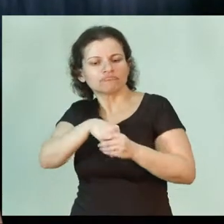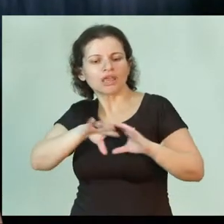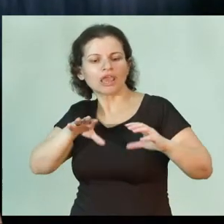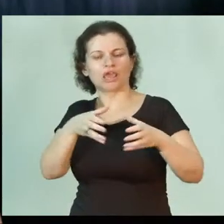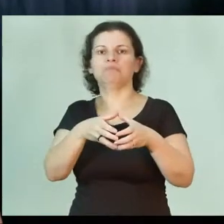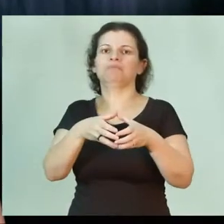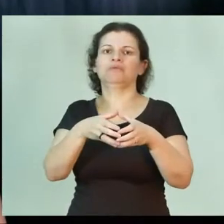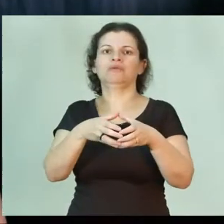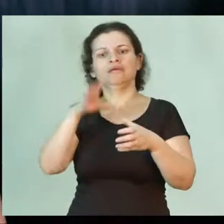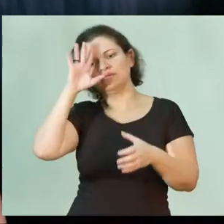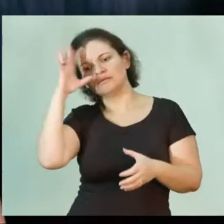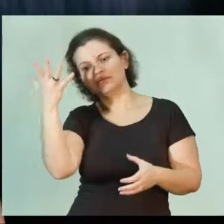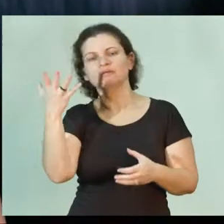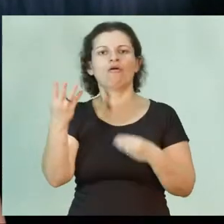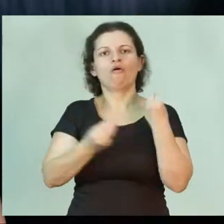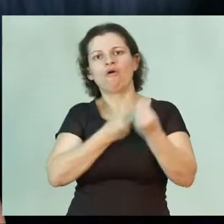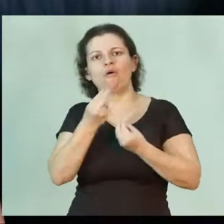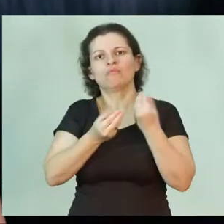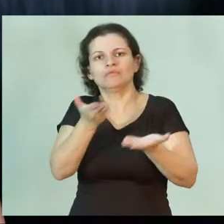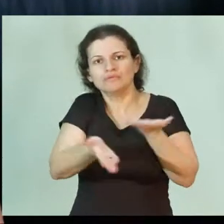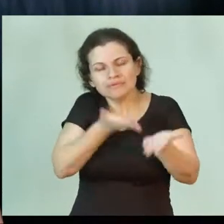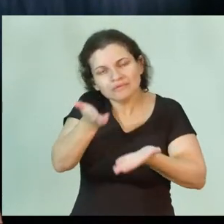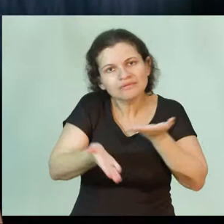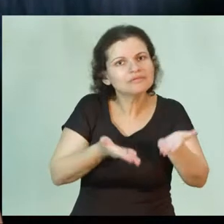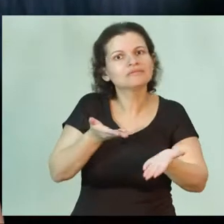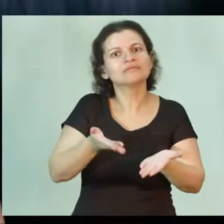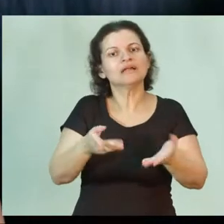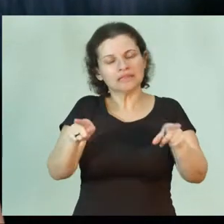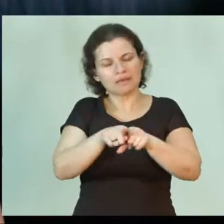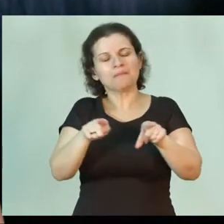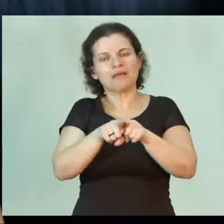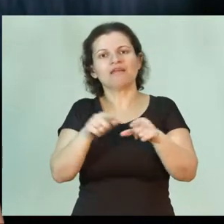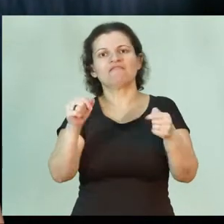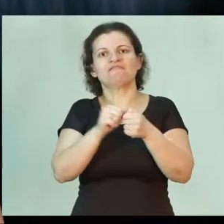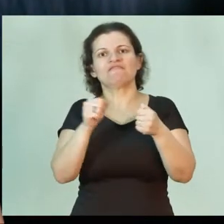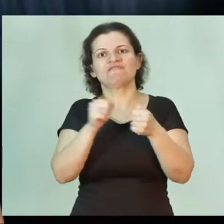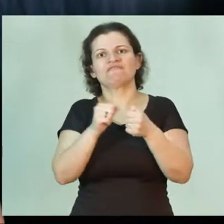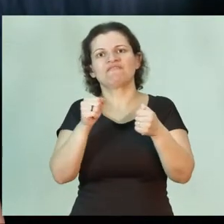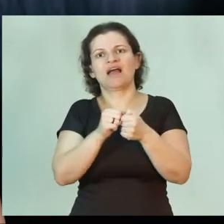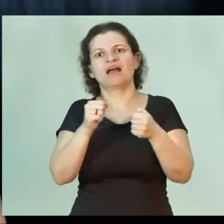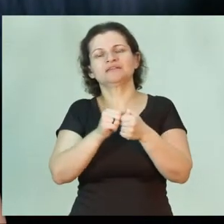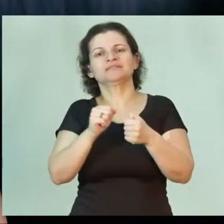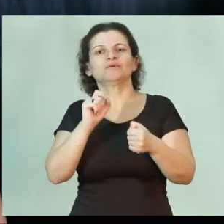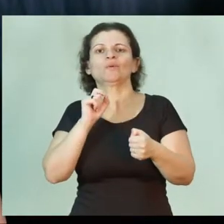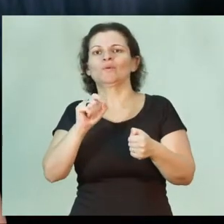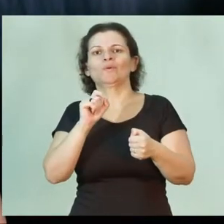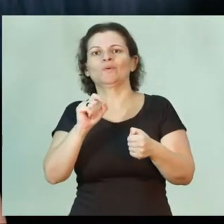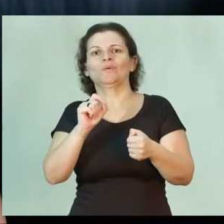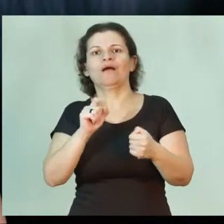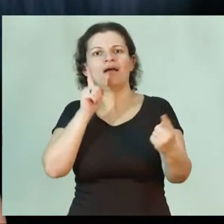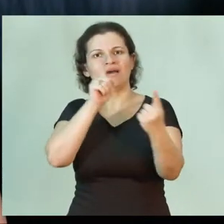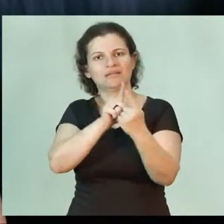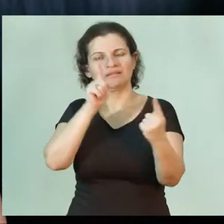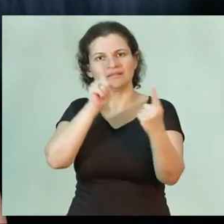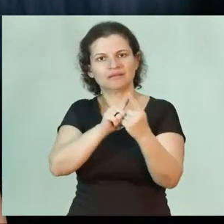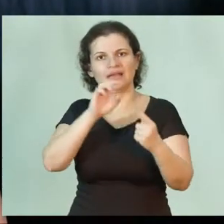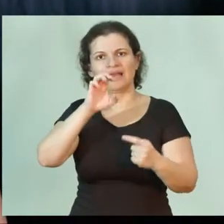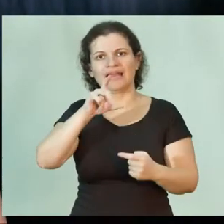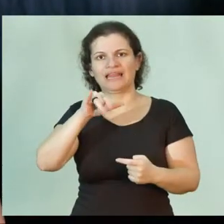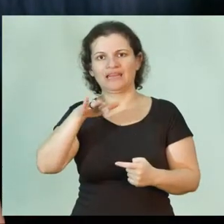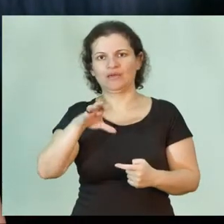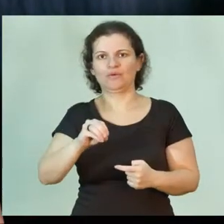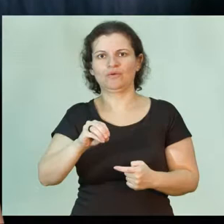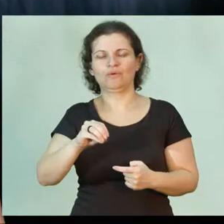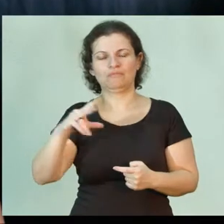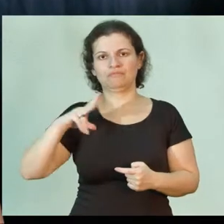parte da equipe que decide a respeito do tratamento e faz essa parte de atendimento